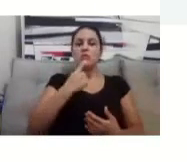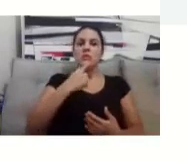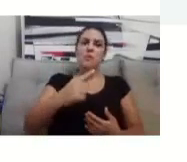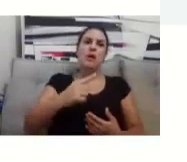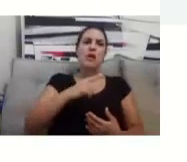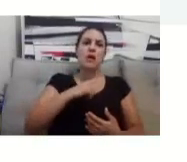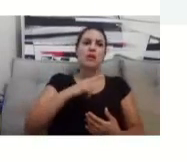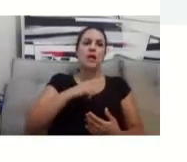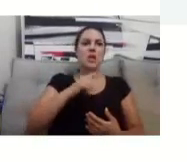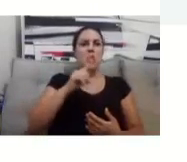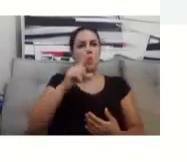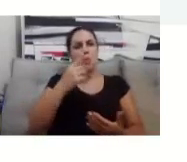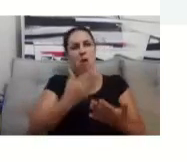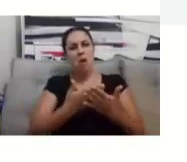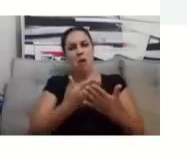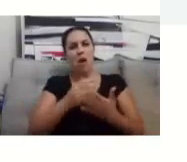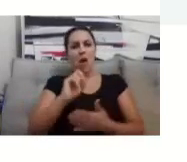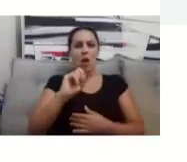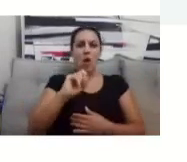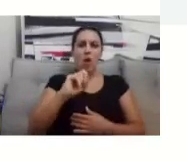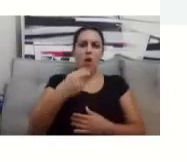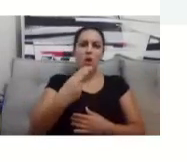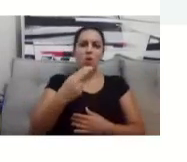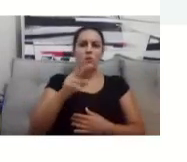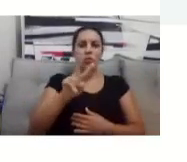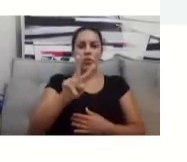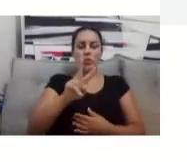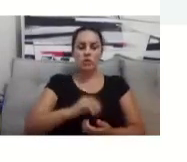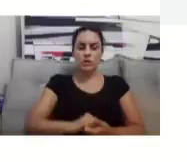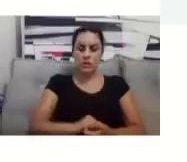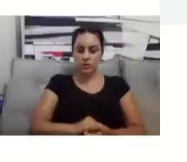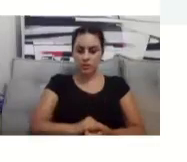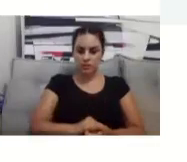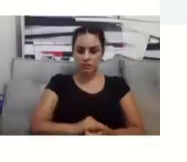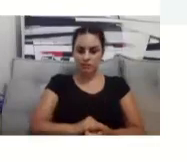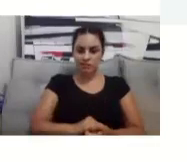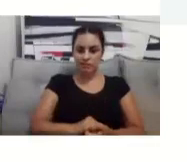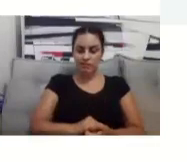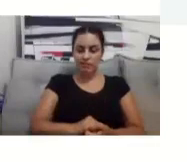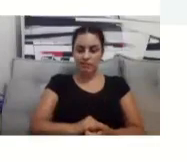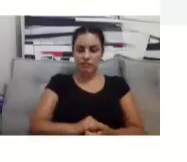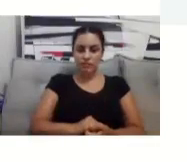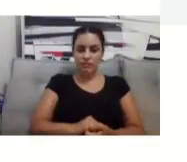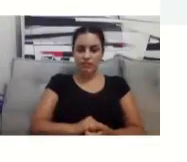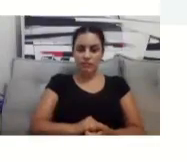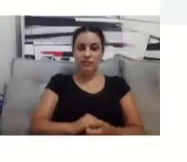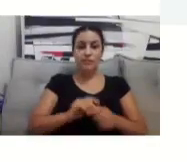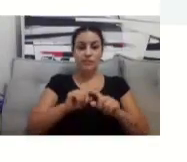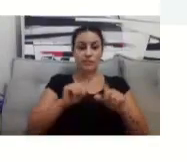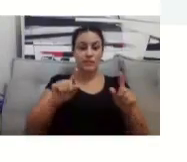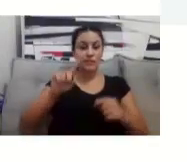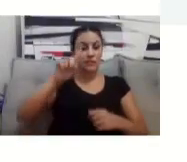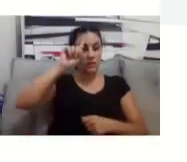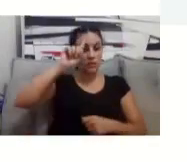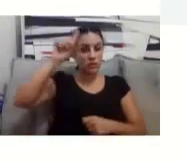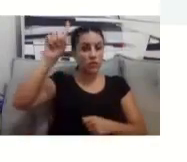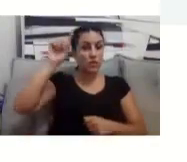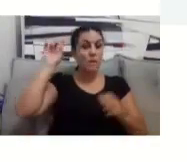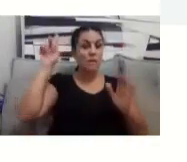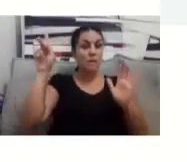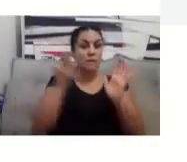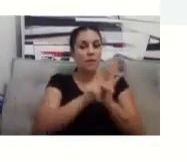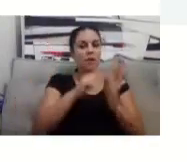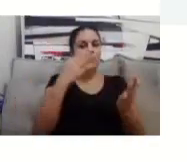conseguem ter essa previsão de que o dia de vocês prioritariamente é a quinta-feira e